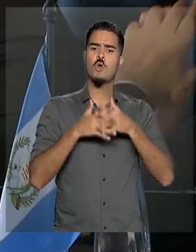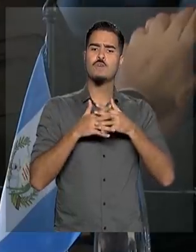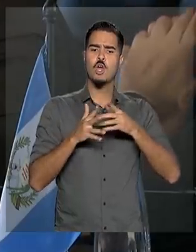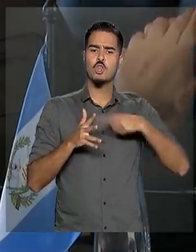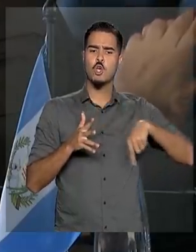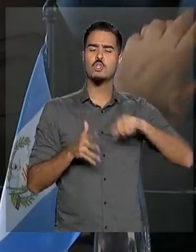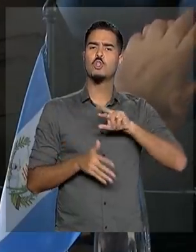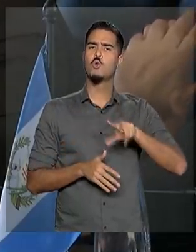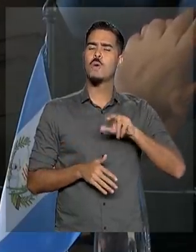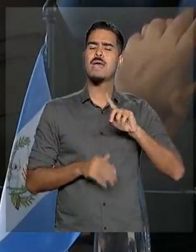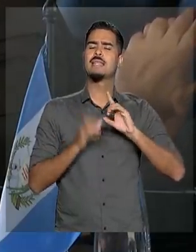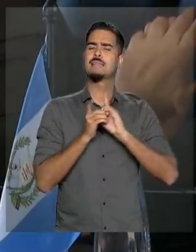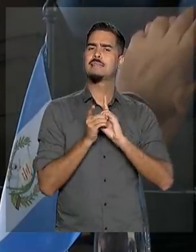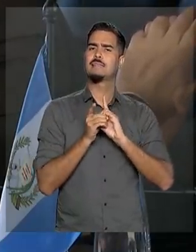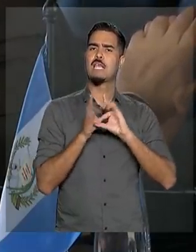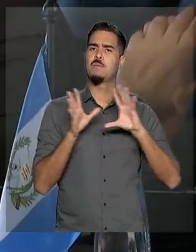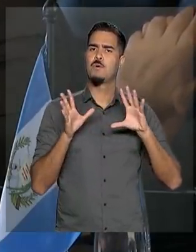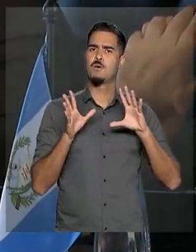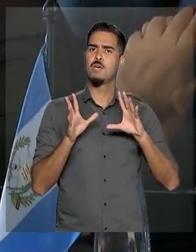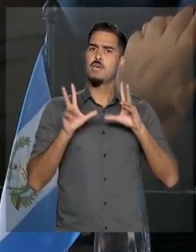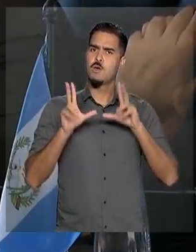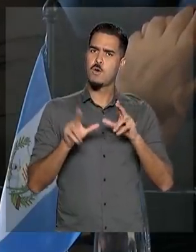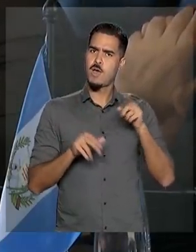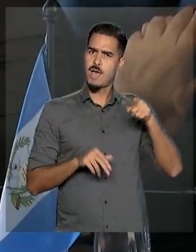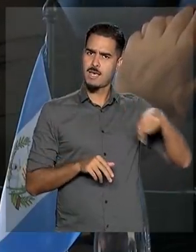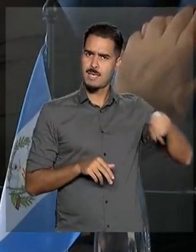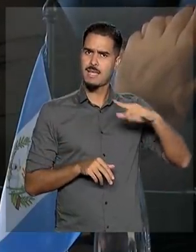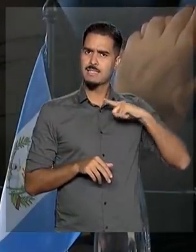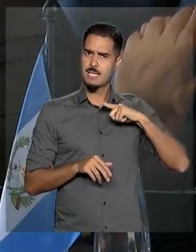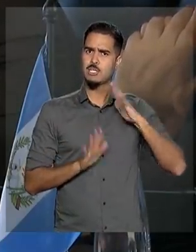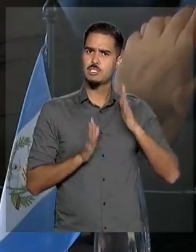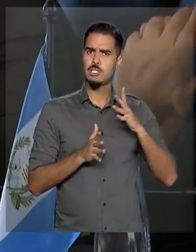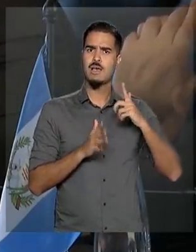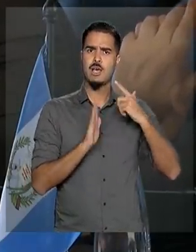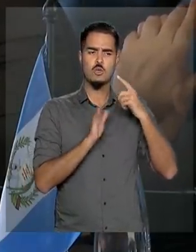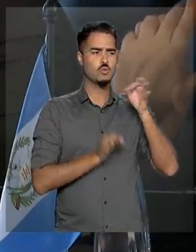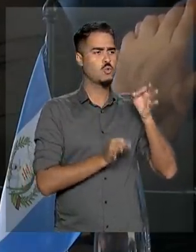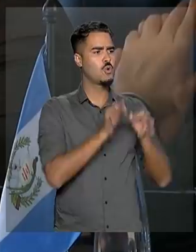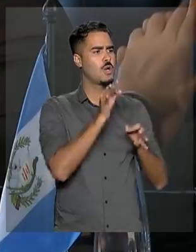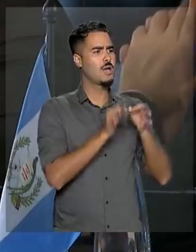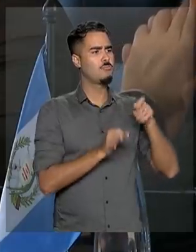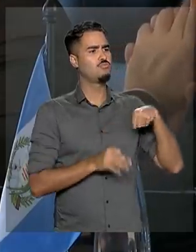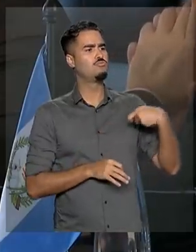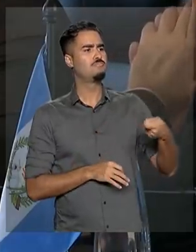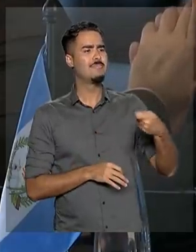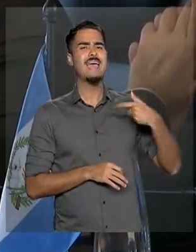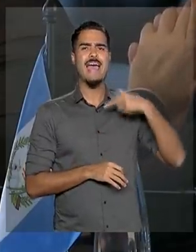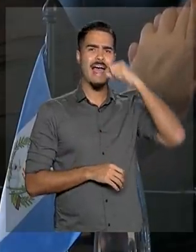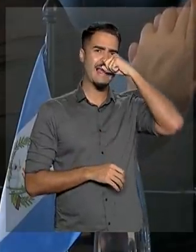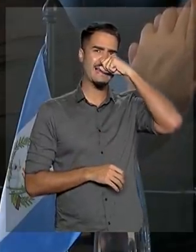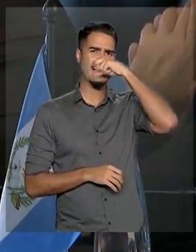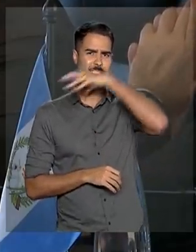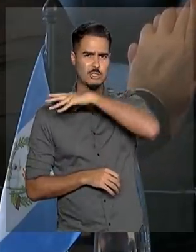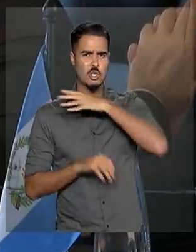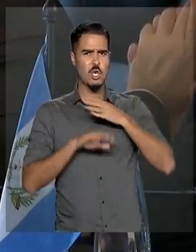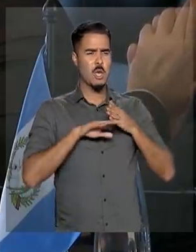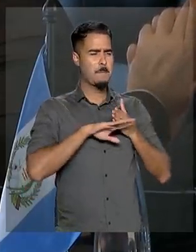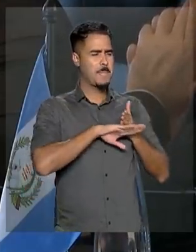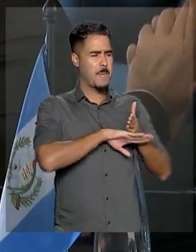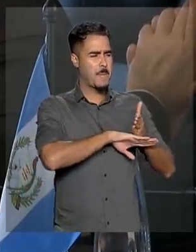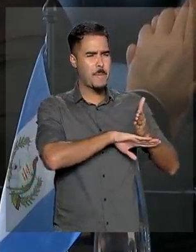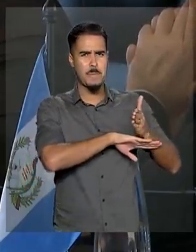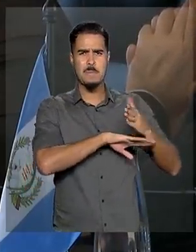democráticas, com aquelas que serão juzgadas por a história como agressores, invasores e